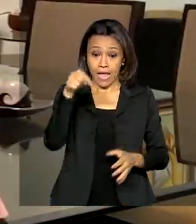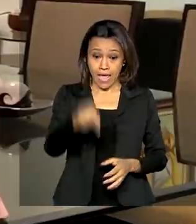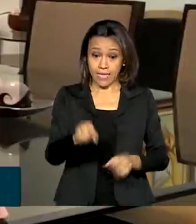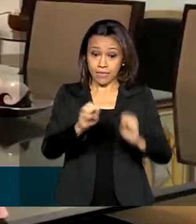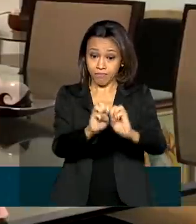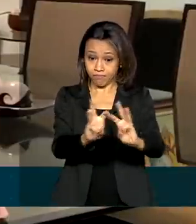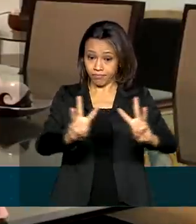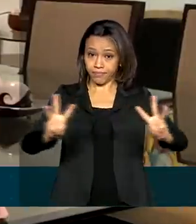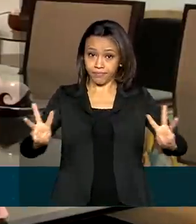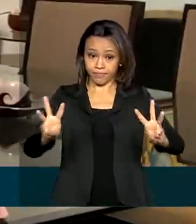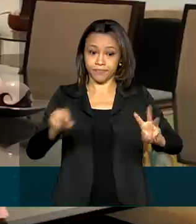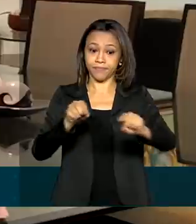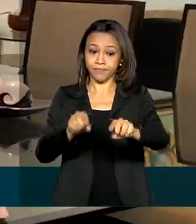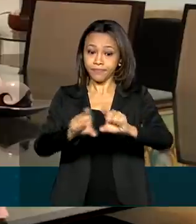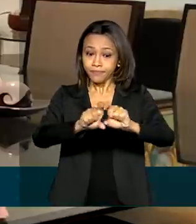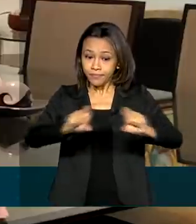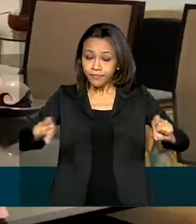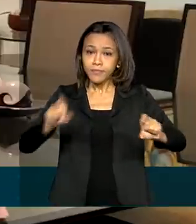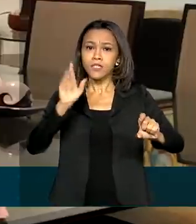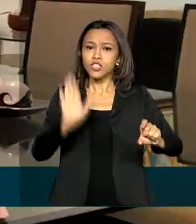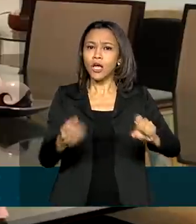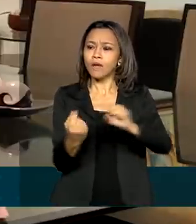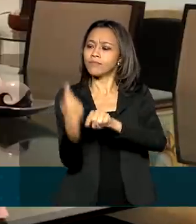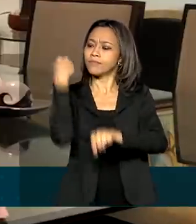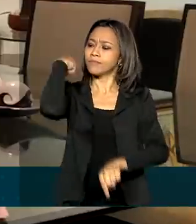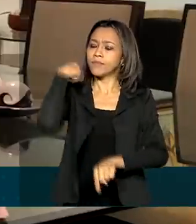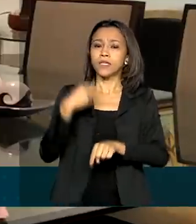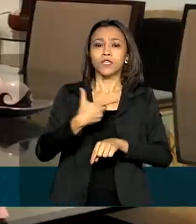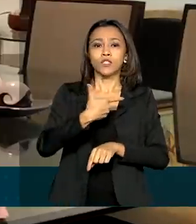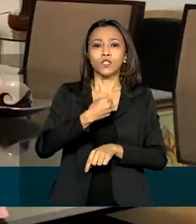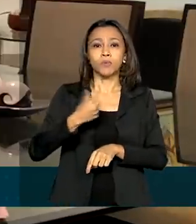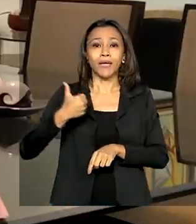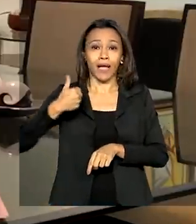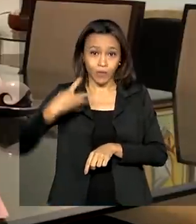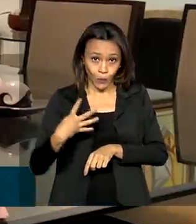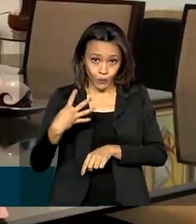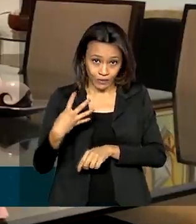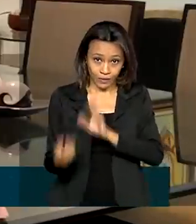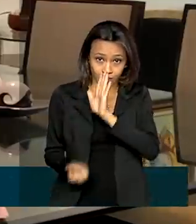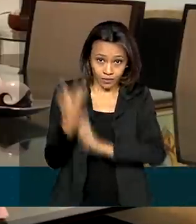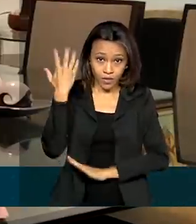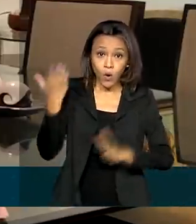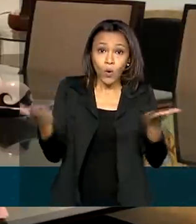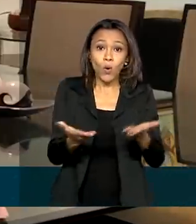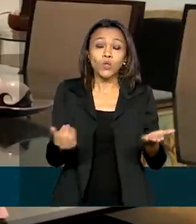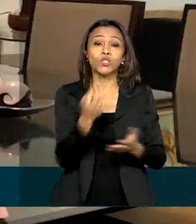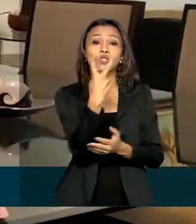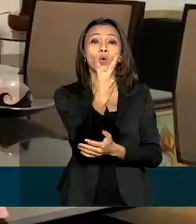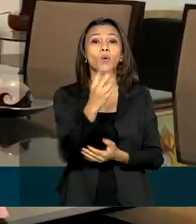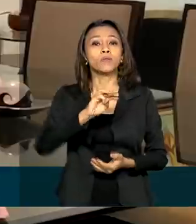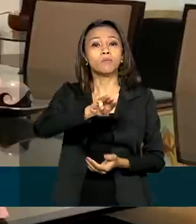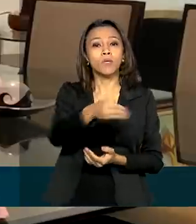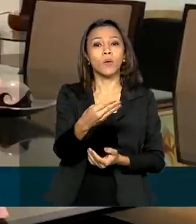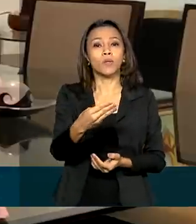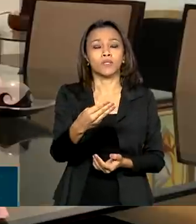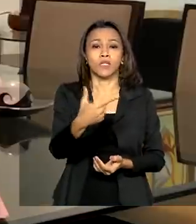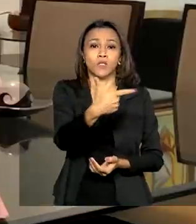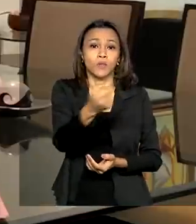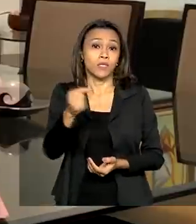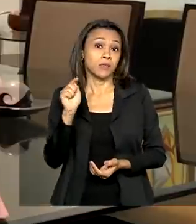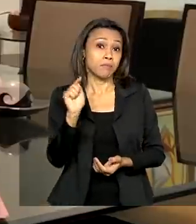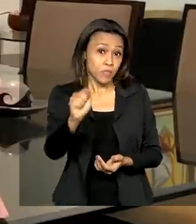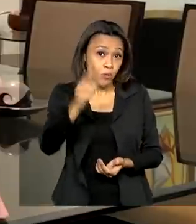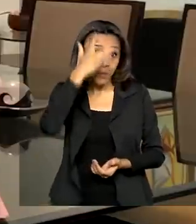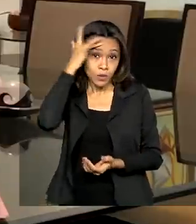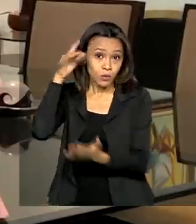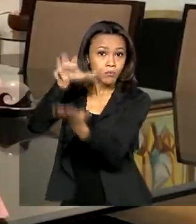.gov.br foi lançada em 2014 e conta hoje com 2 milhões e 200 mil consumidores